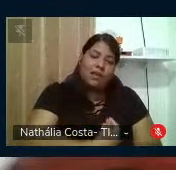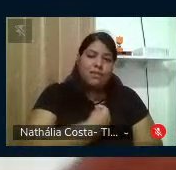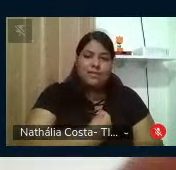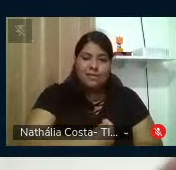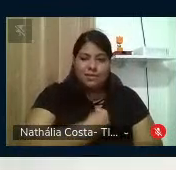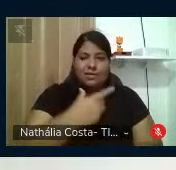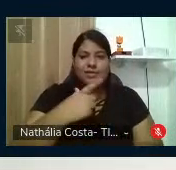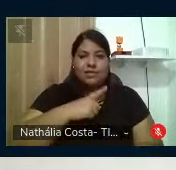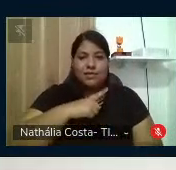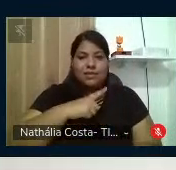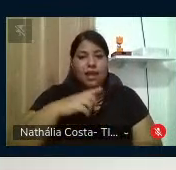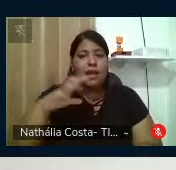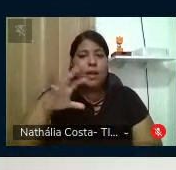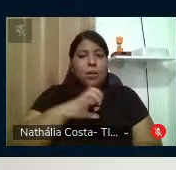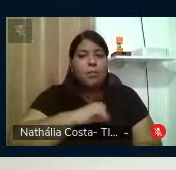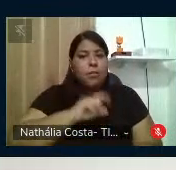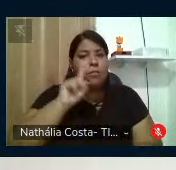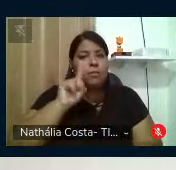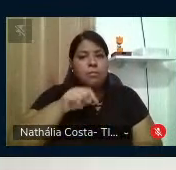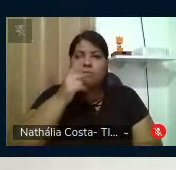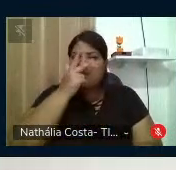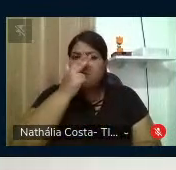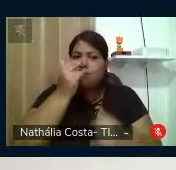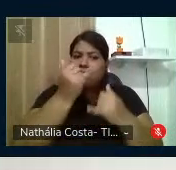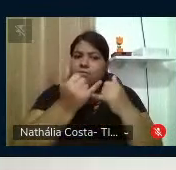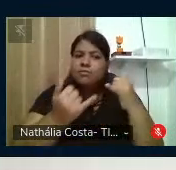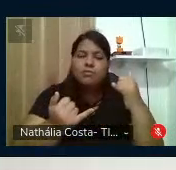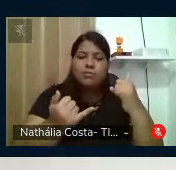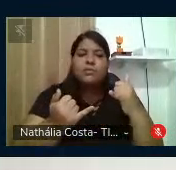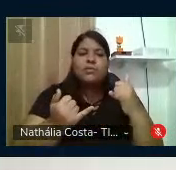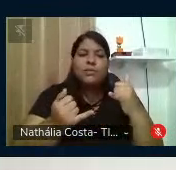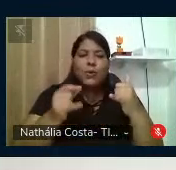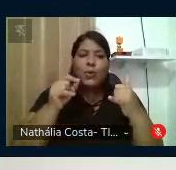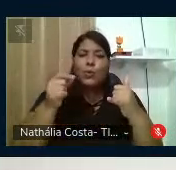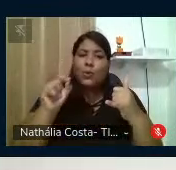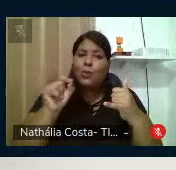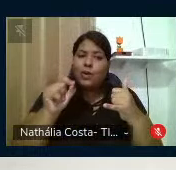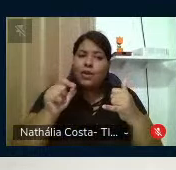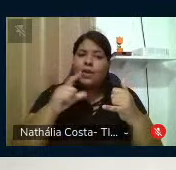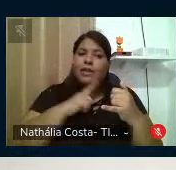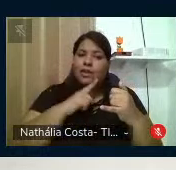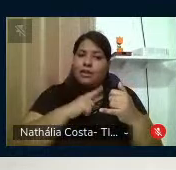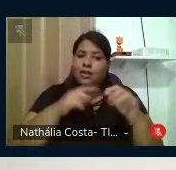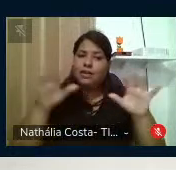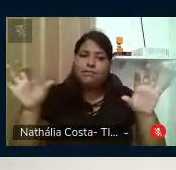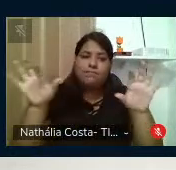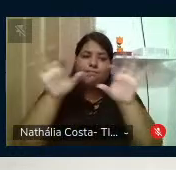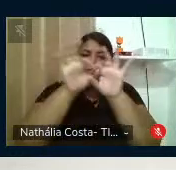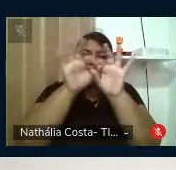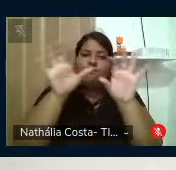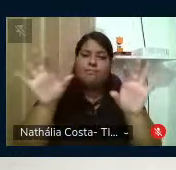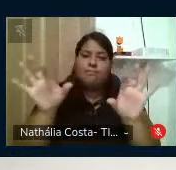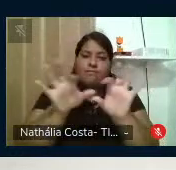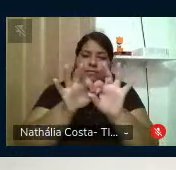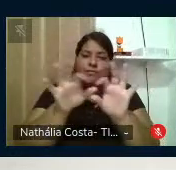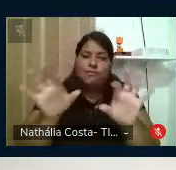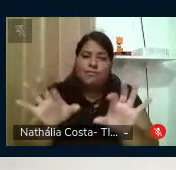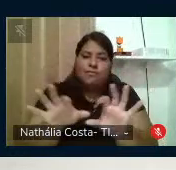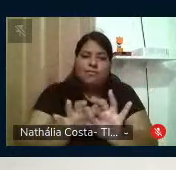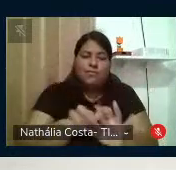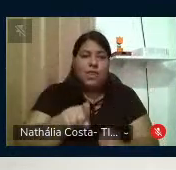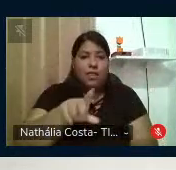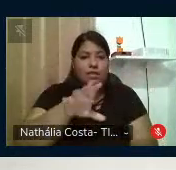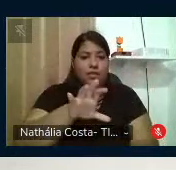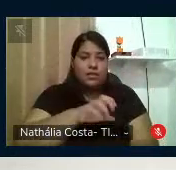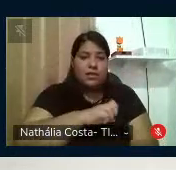presente. A amorosidade é como uma malha de fios condutores